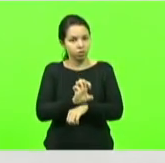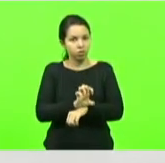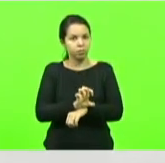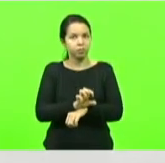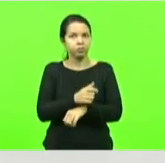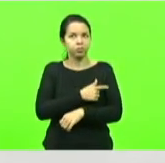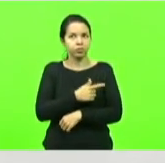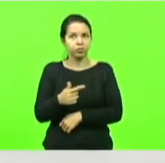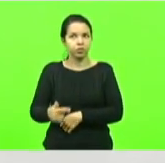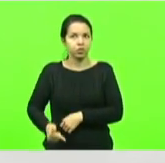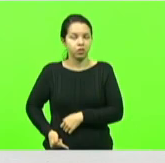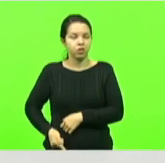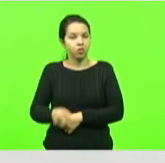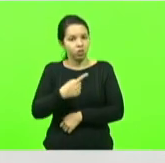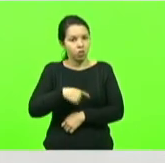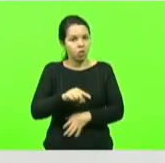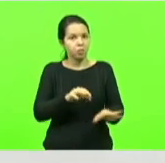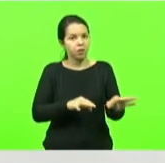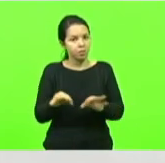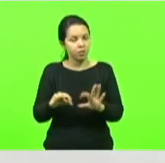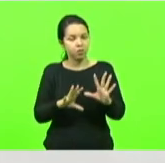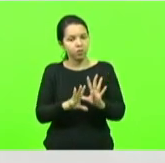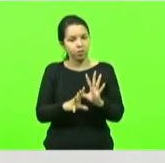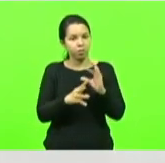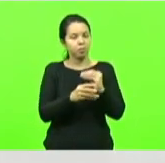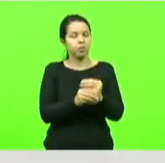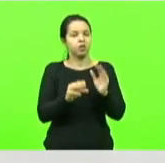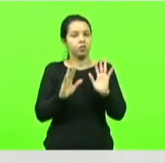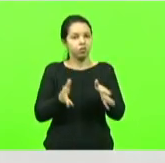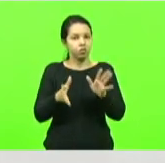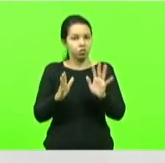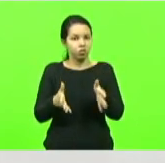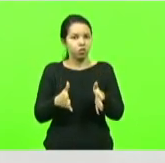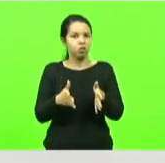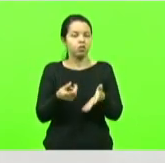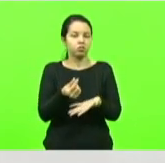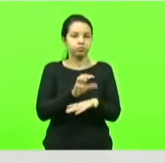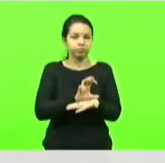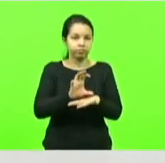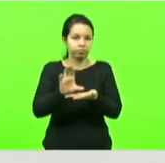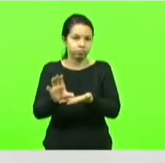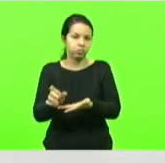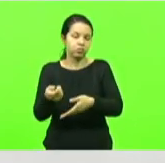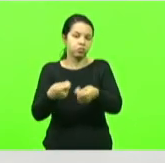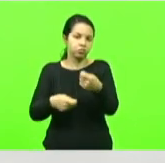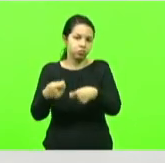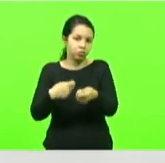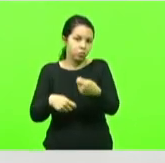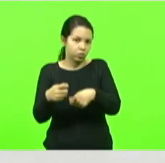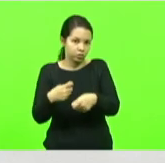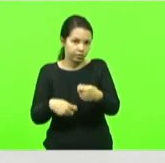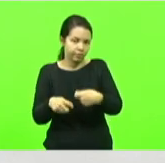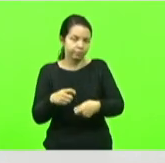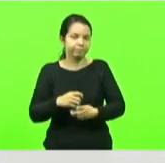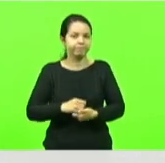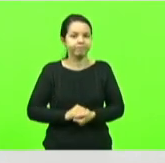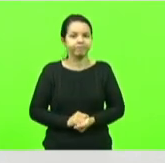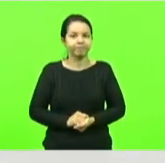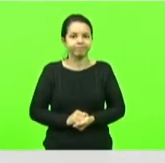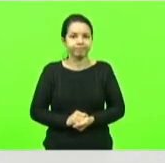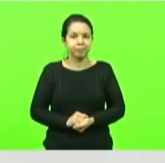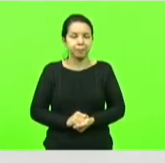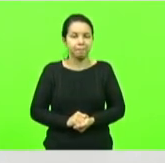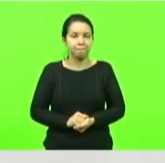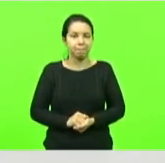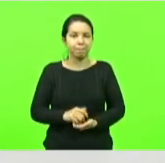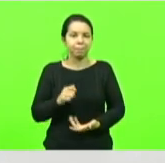colocamos lá uma emenda de que esses recursos serão negociados ou seja negociados quando do